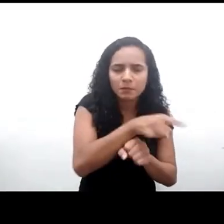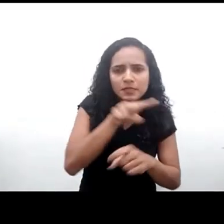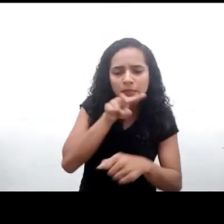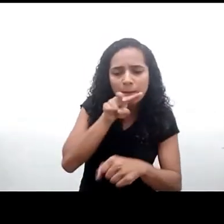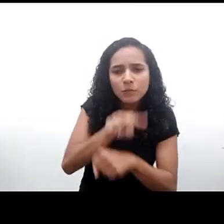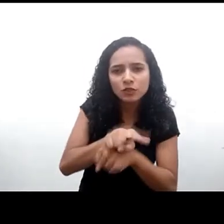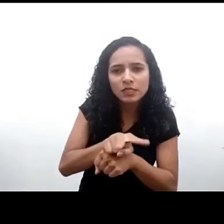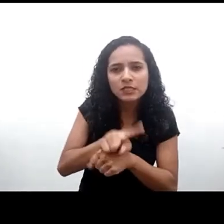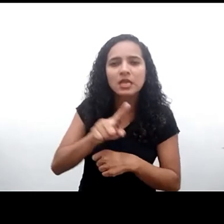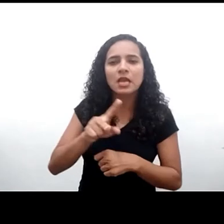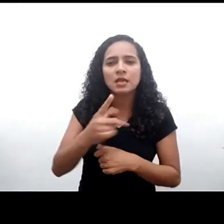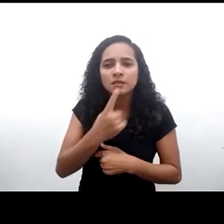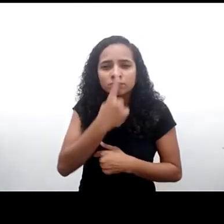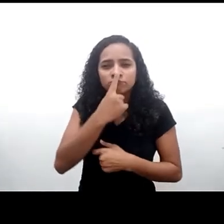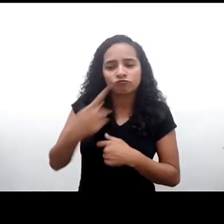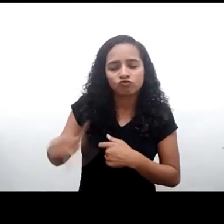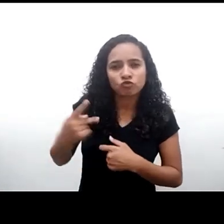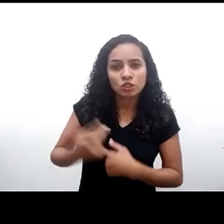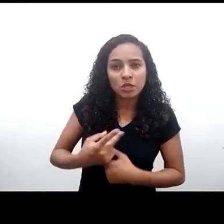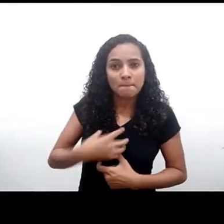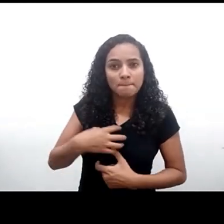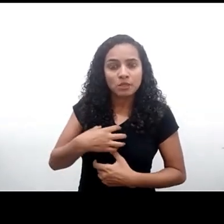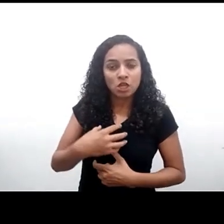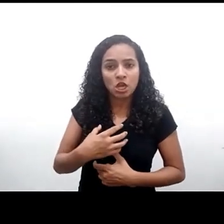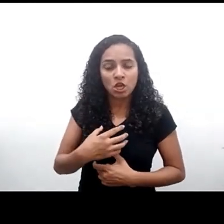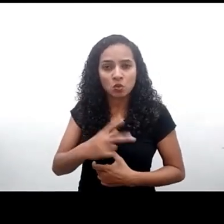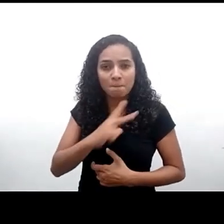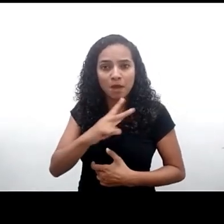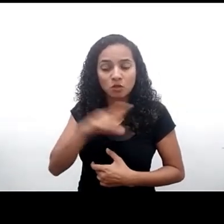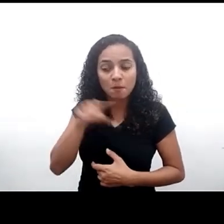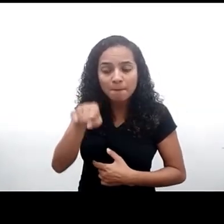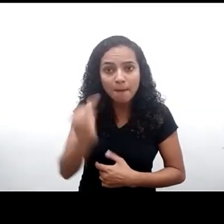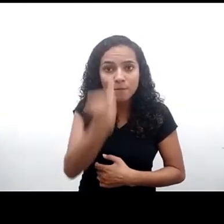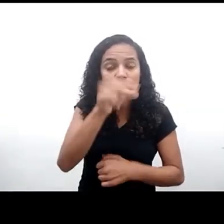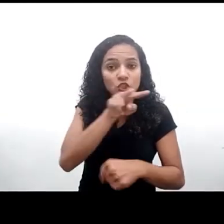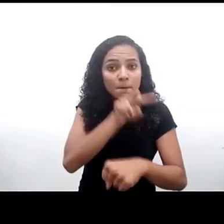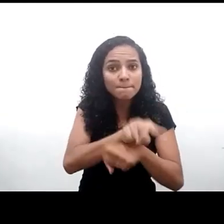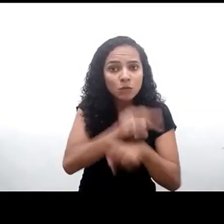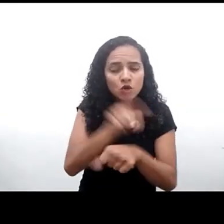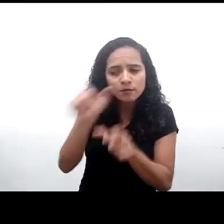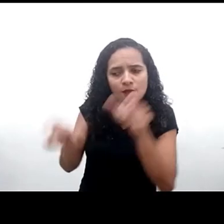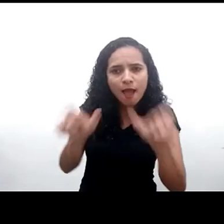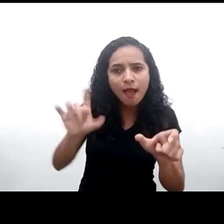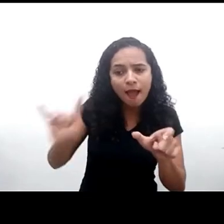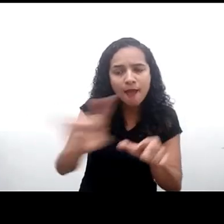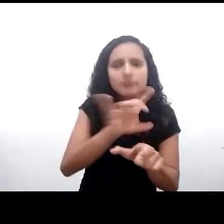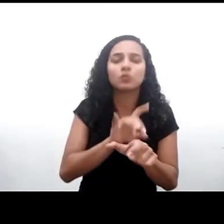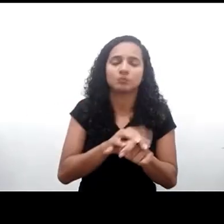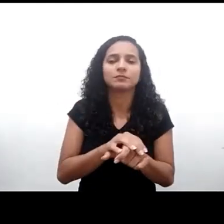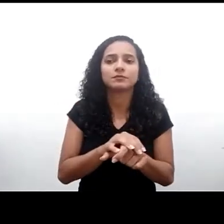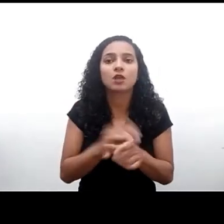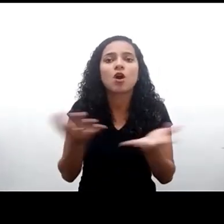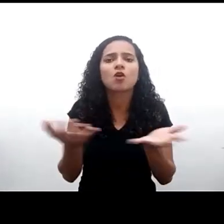privacidade das crianças. E eles disseram gostaríamos de saber o que